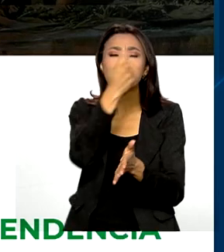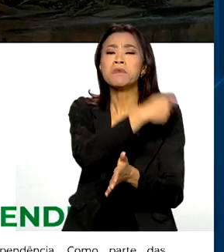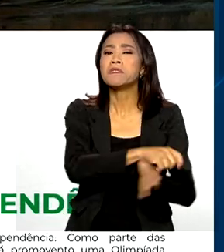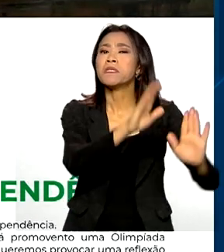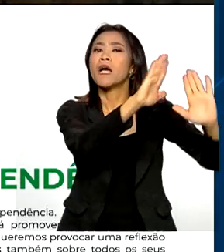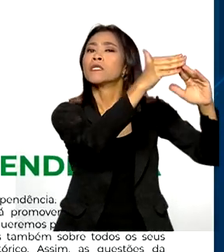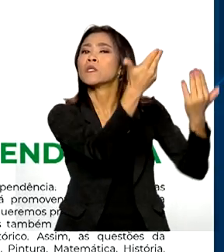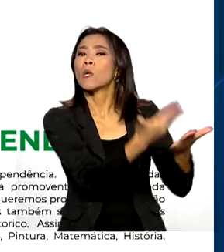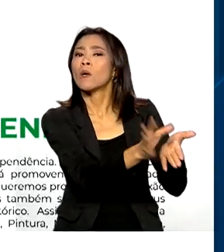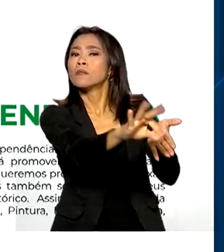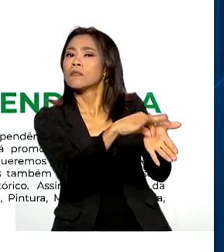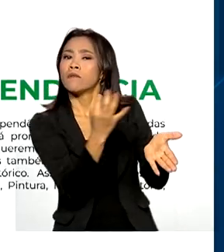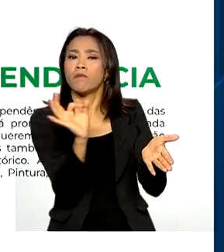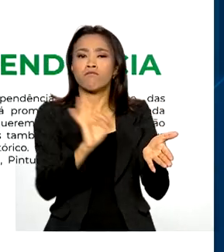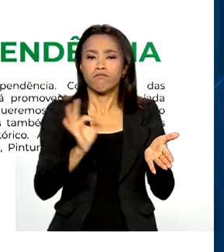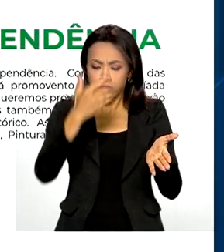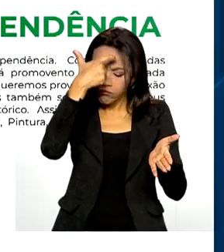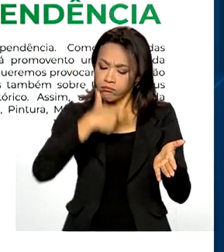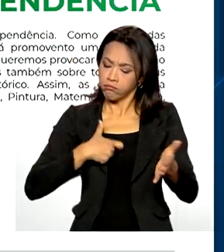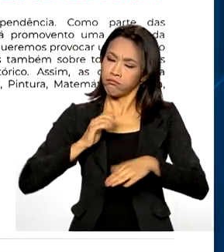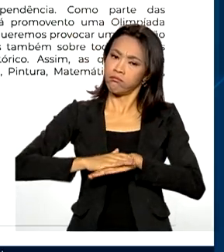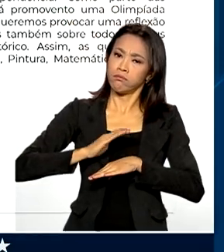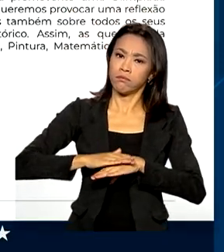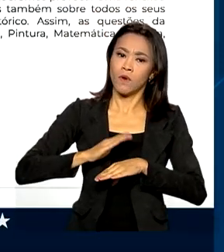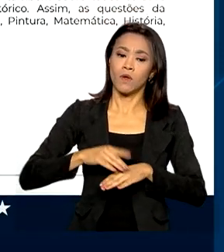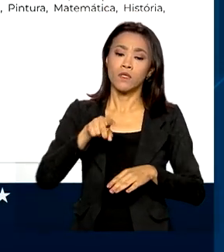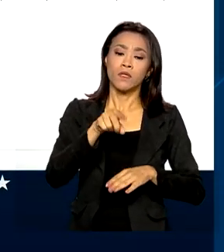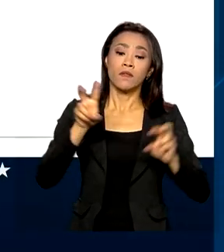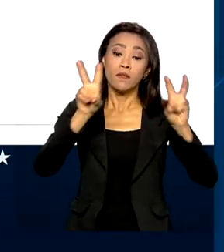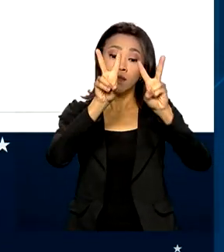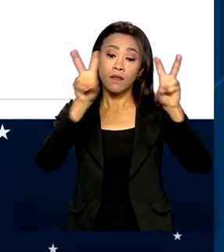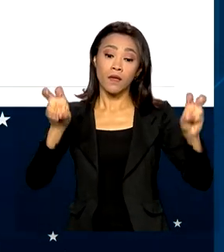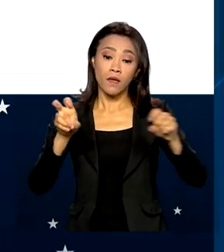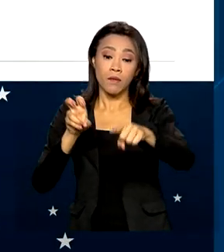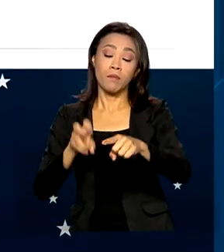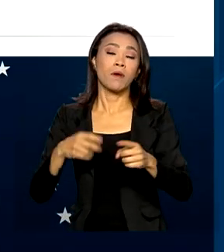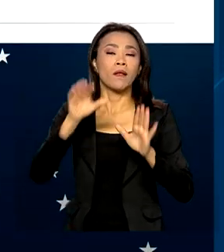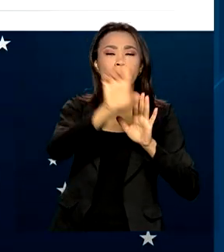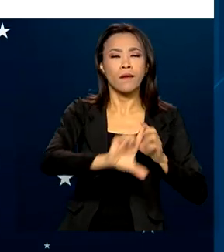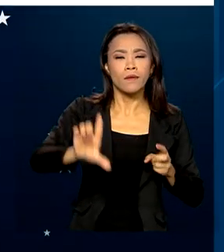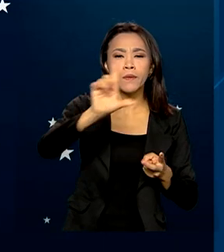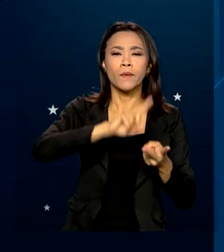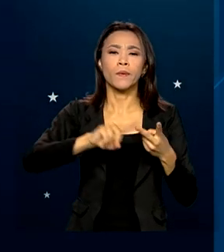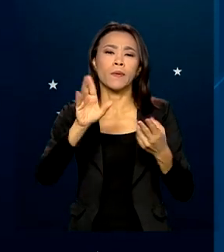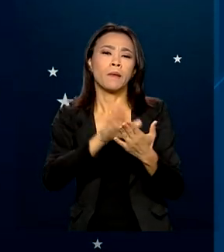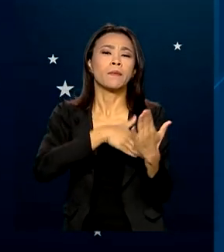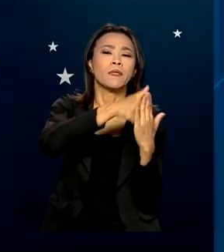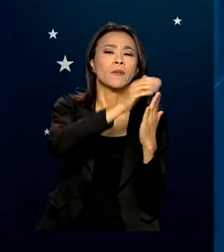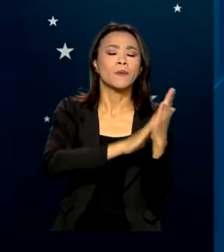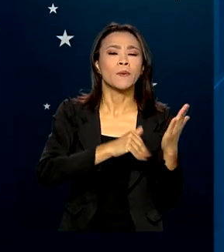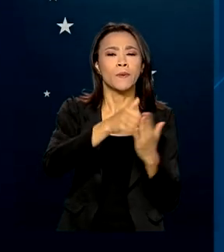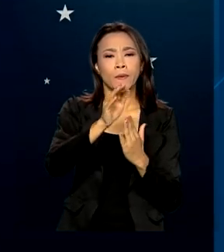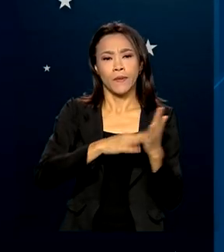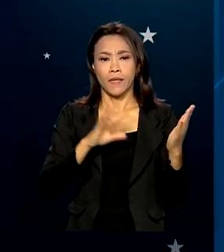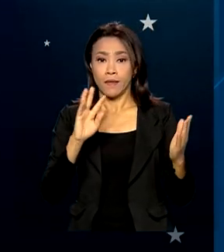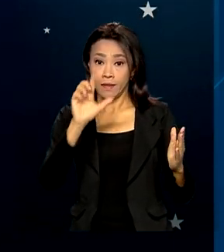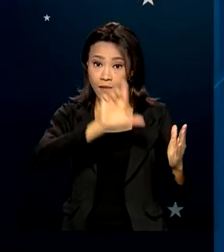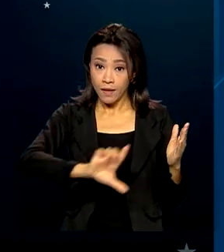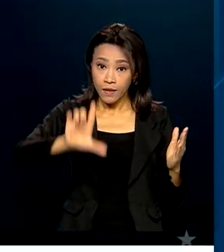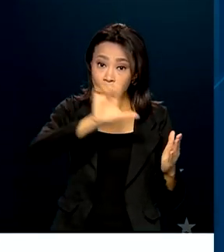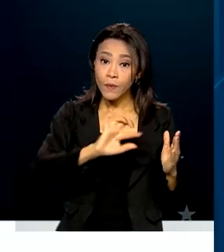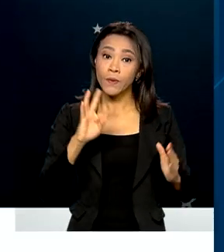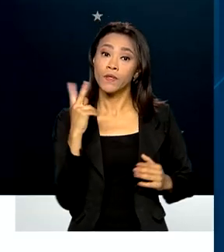inscreva. As questões da Olimpíada vão abranger temas como literatura, pintura, matemática, história, geografia,